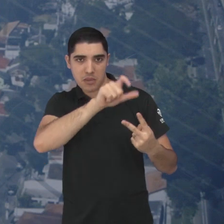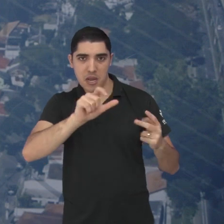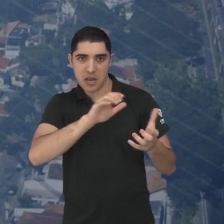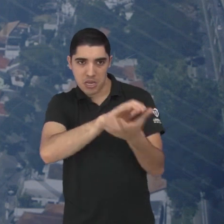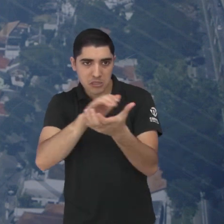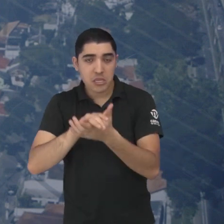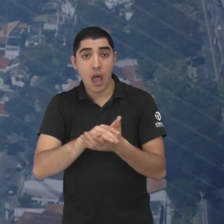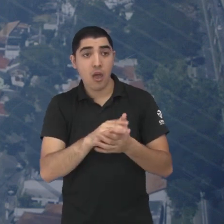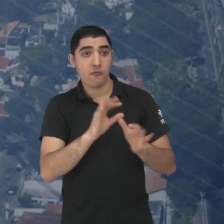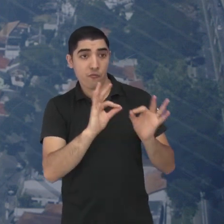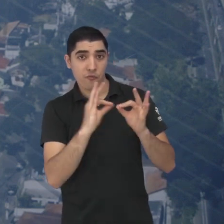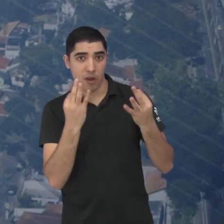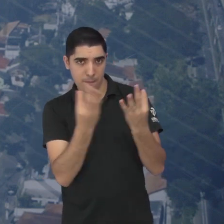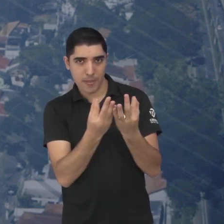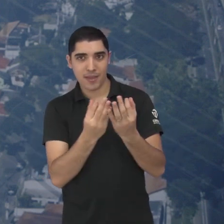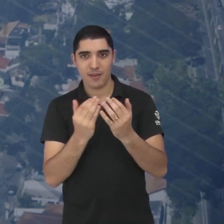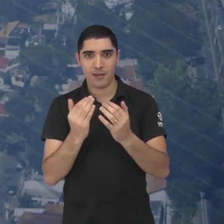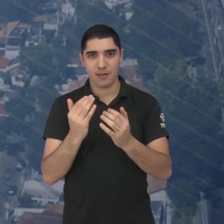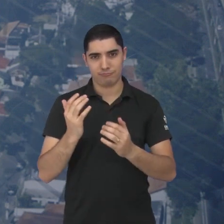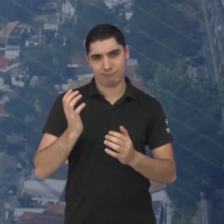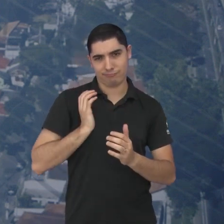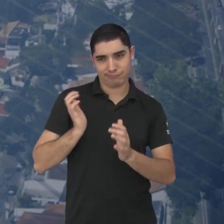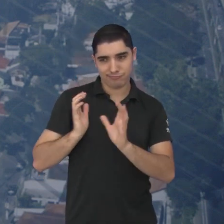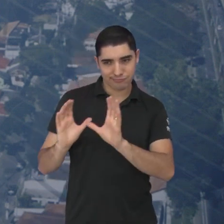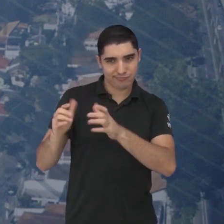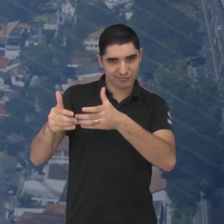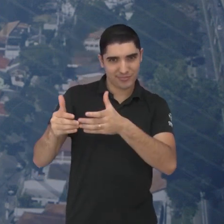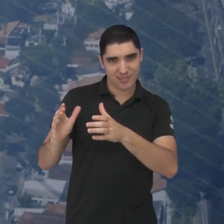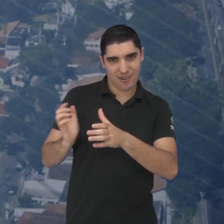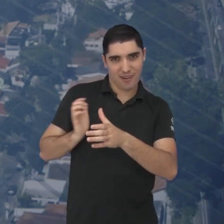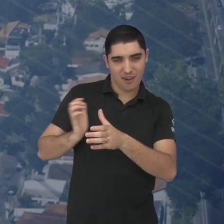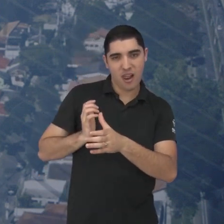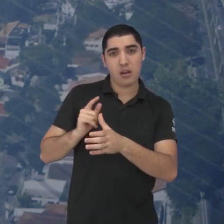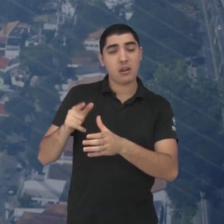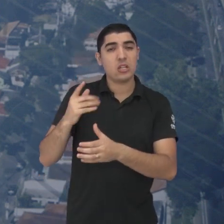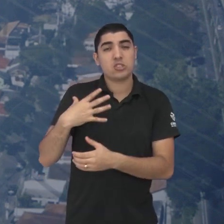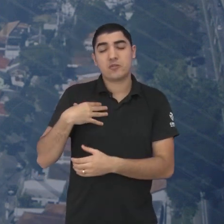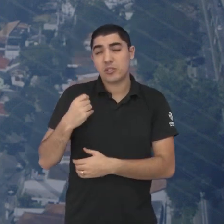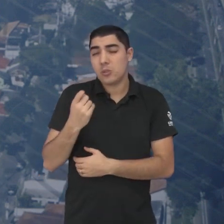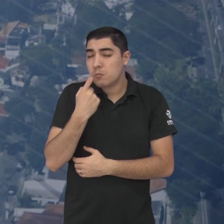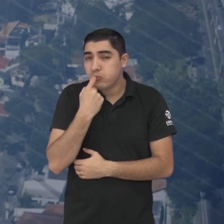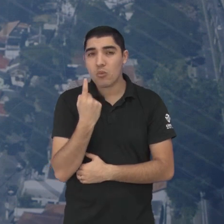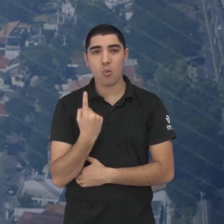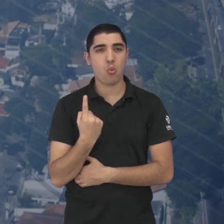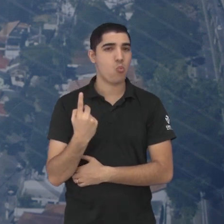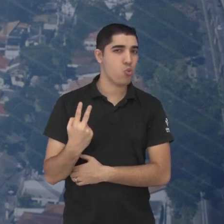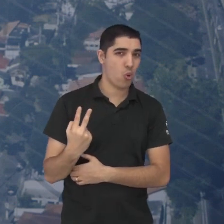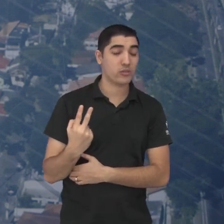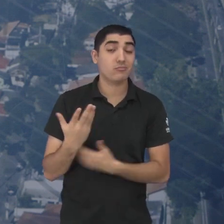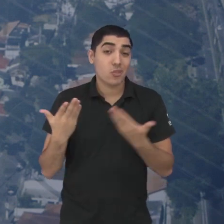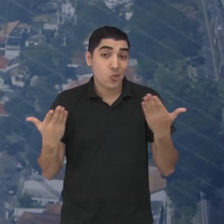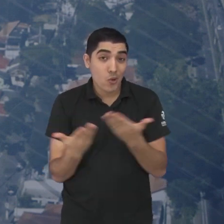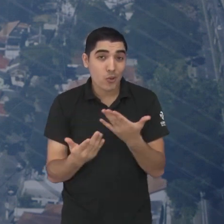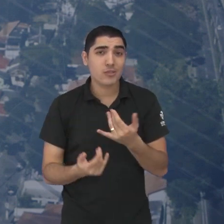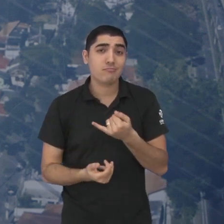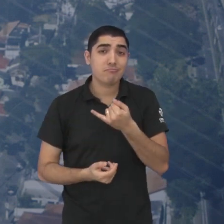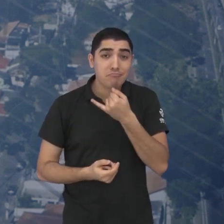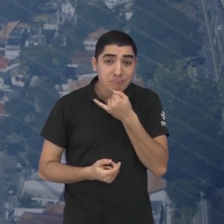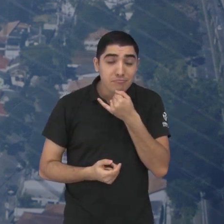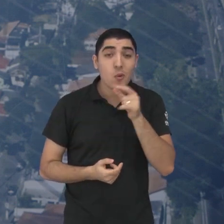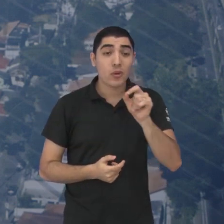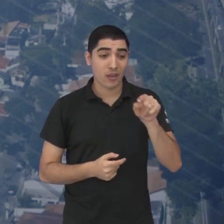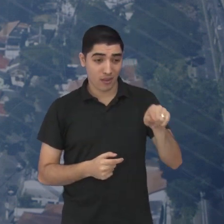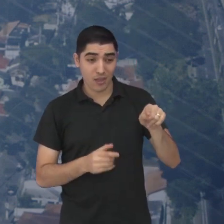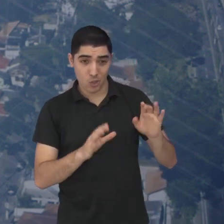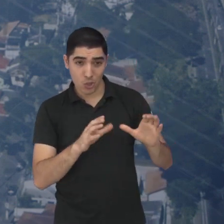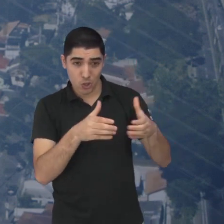média alta também estão optando por ter menos filhos né um no máximo dois aí a gente vê infelizmente as pessoas menos